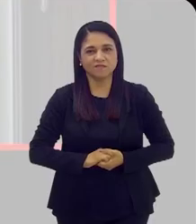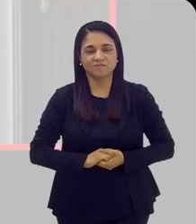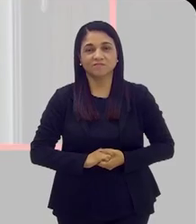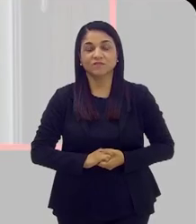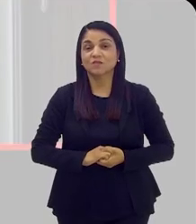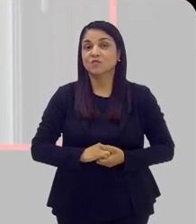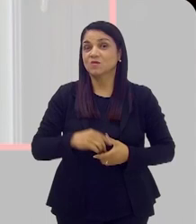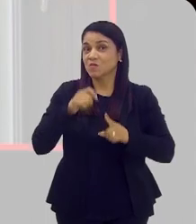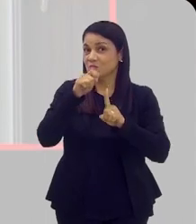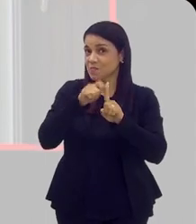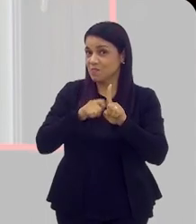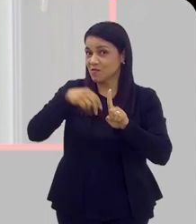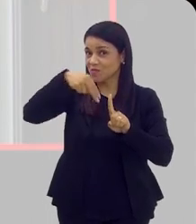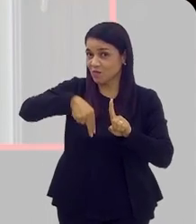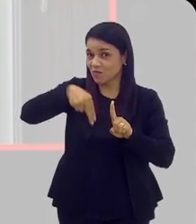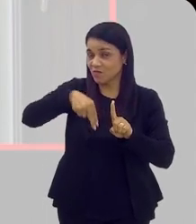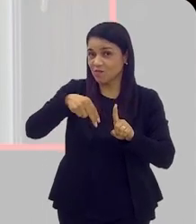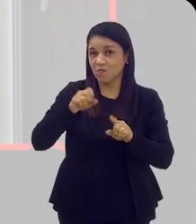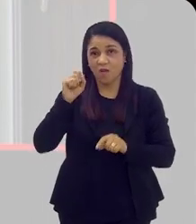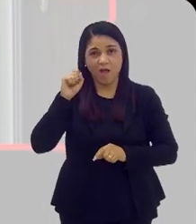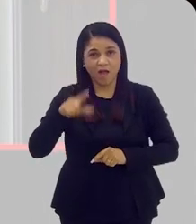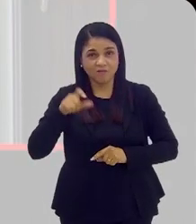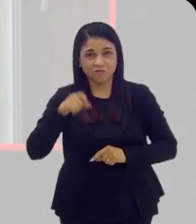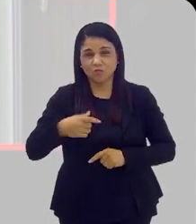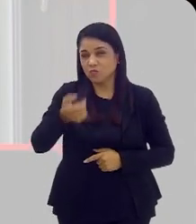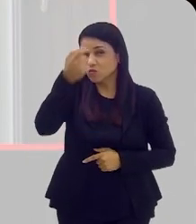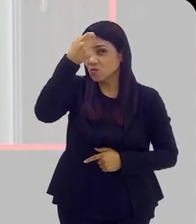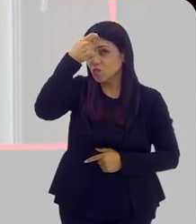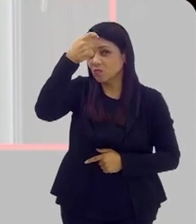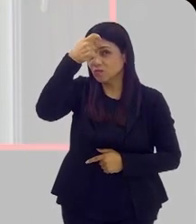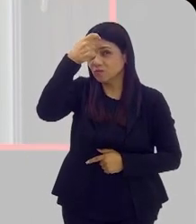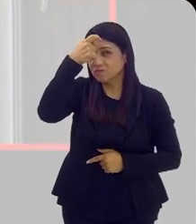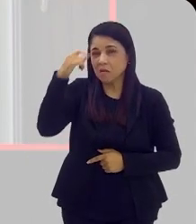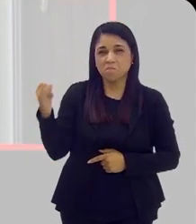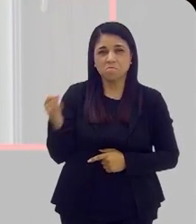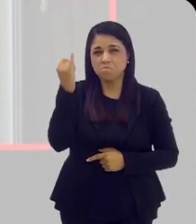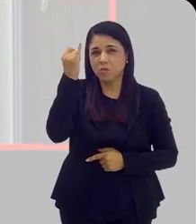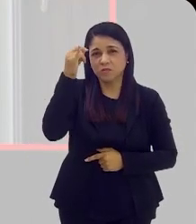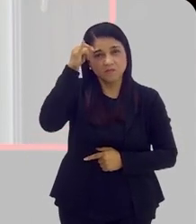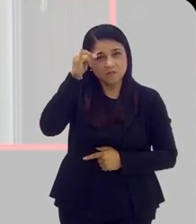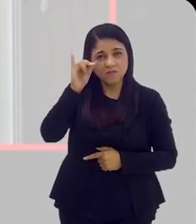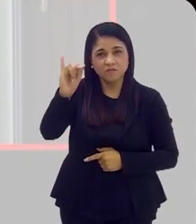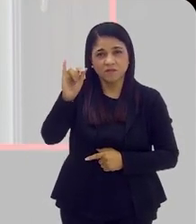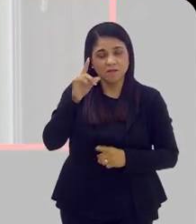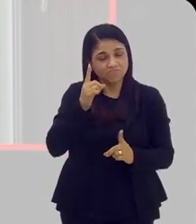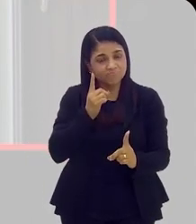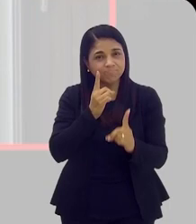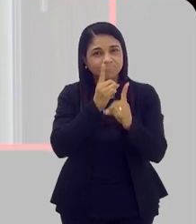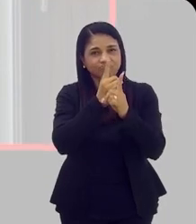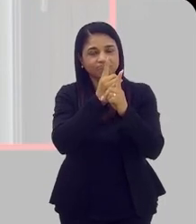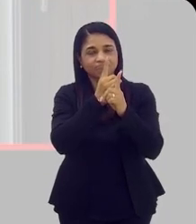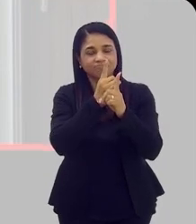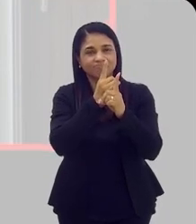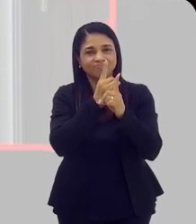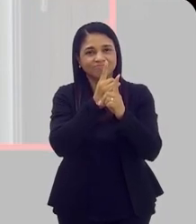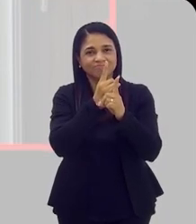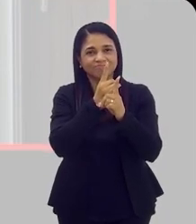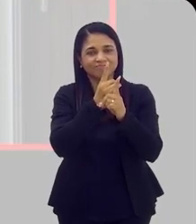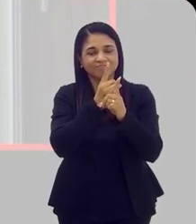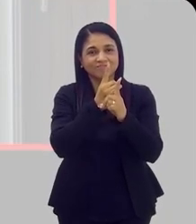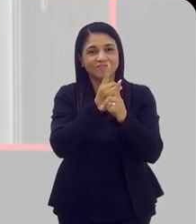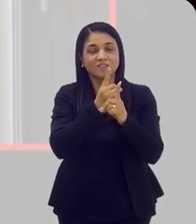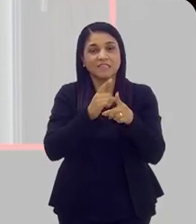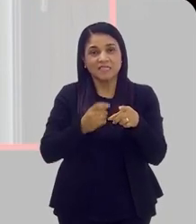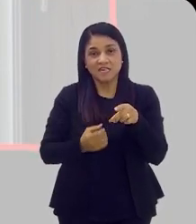O Novembro Azul é o mês de conscientização sobre a importância da prevenção e do diagnóstico precoce do